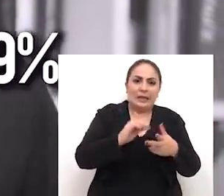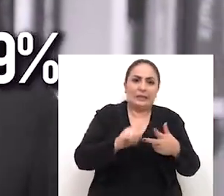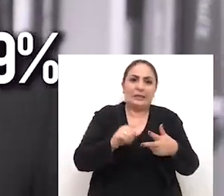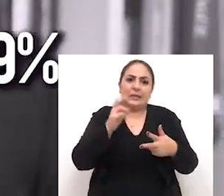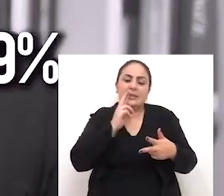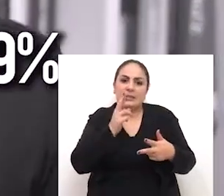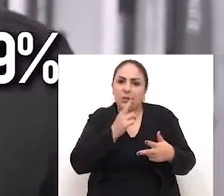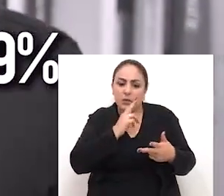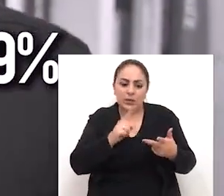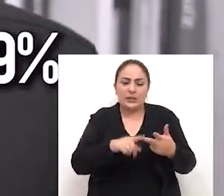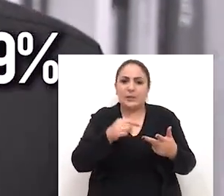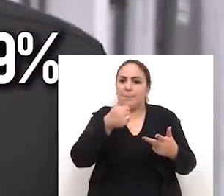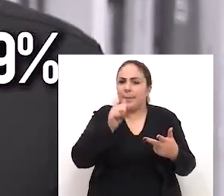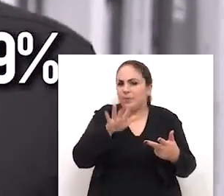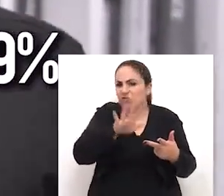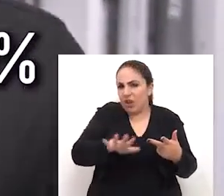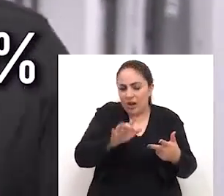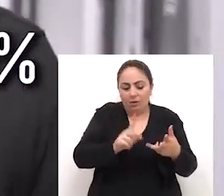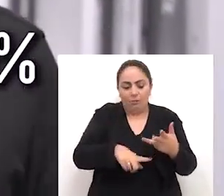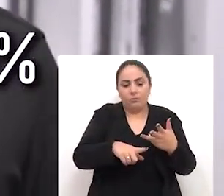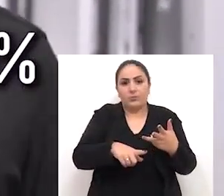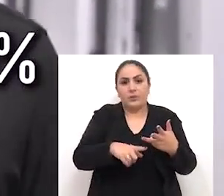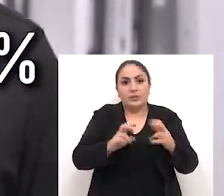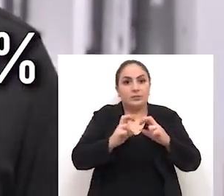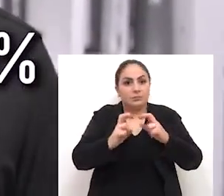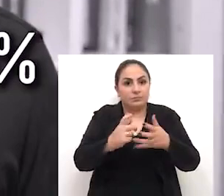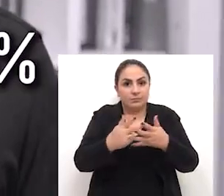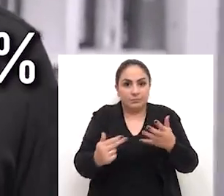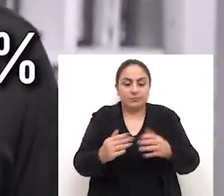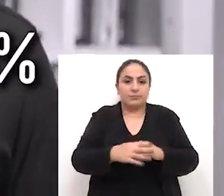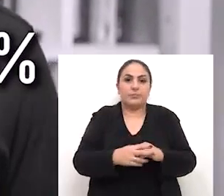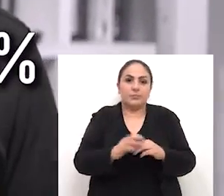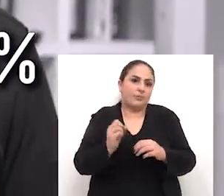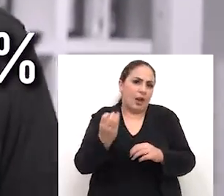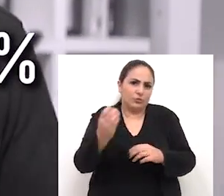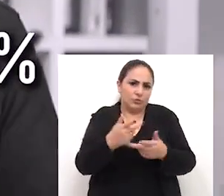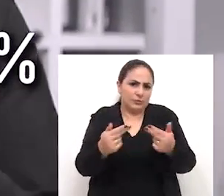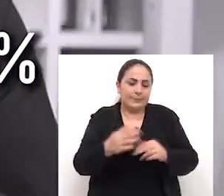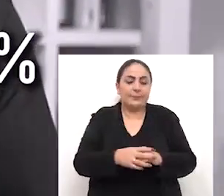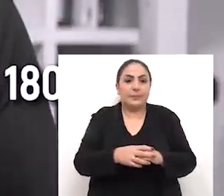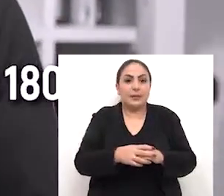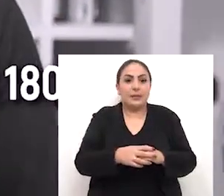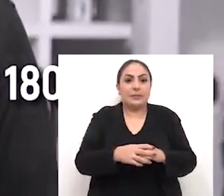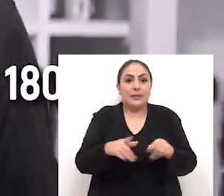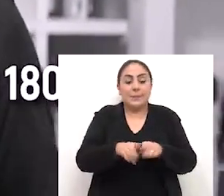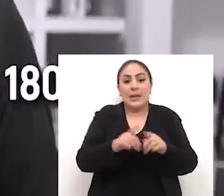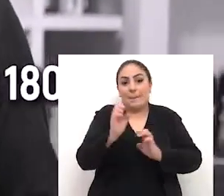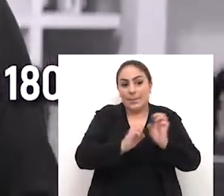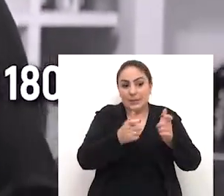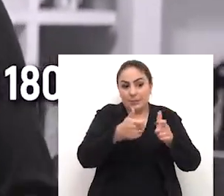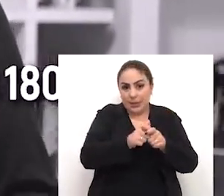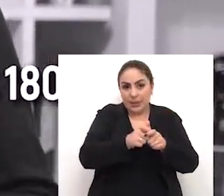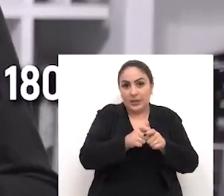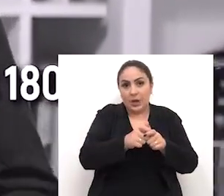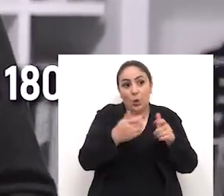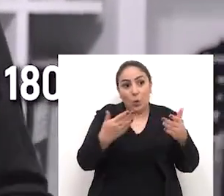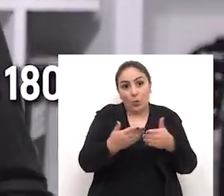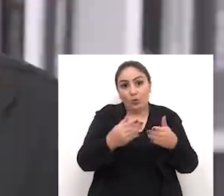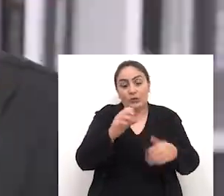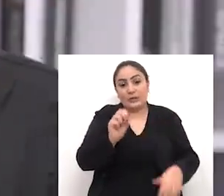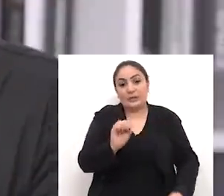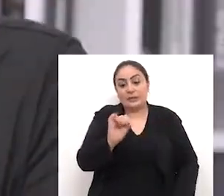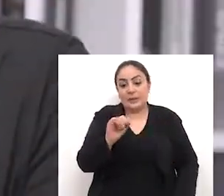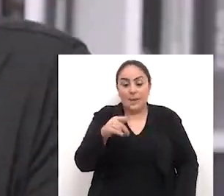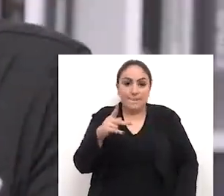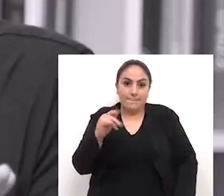restaurantes, bebidas em geral, transporte intermunicipal e sobre as micro e pequenas empresas hoje optantes pelo